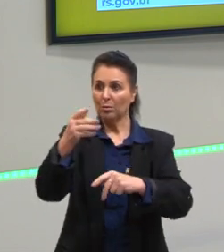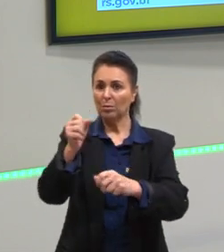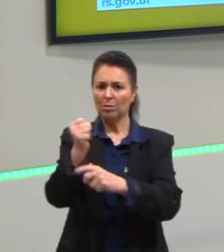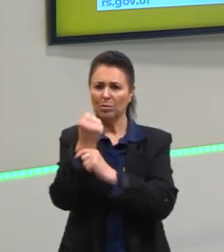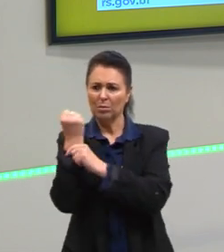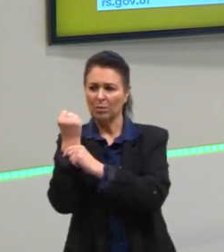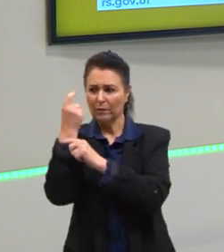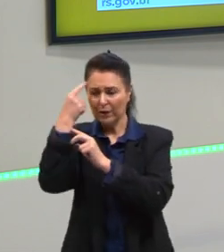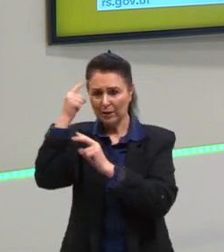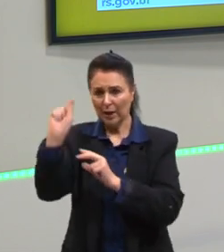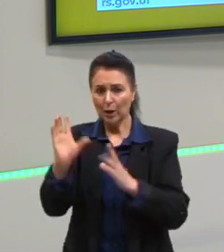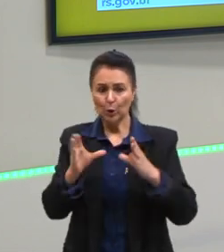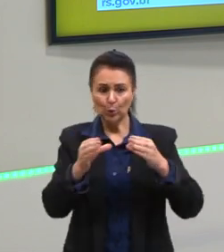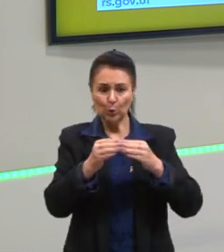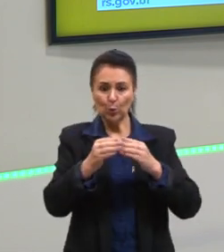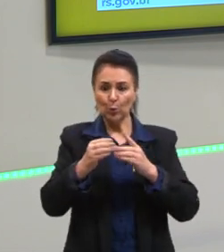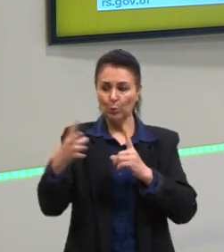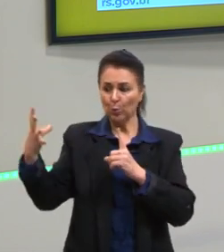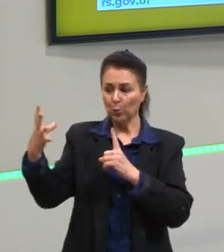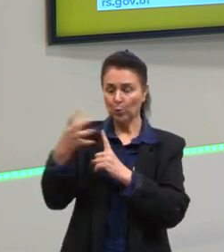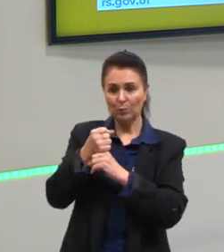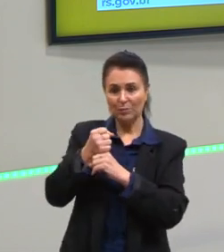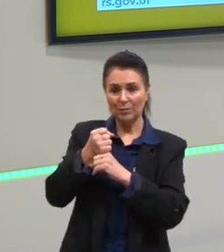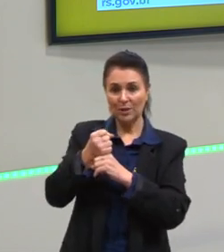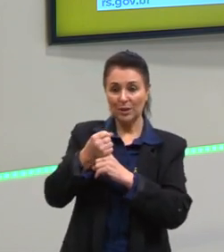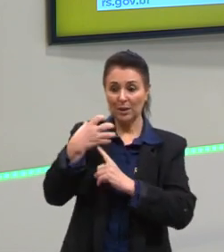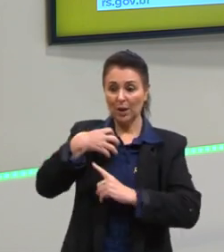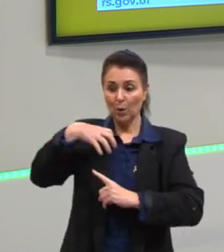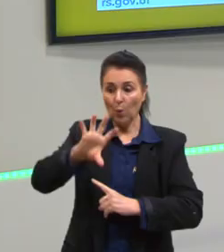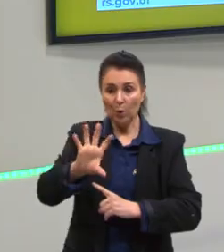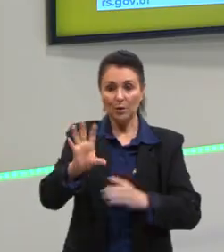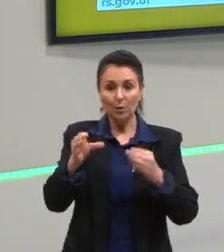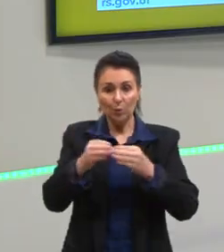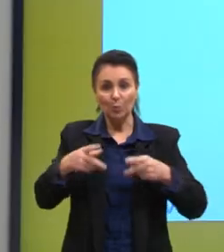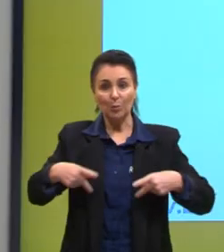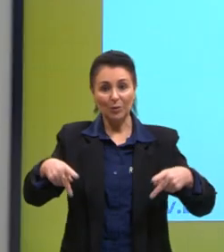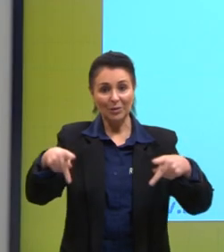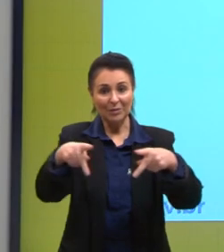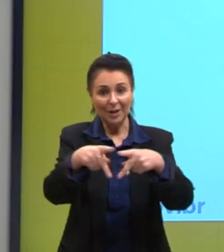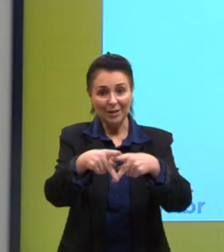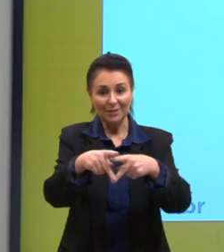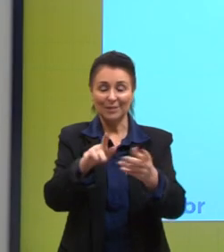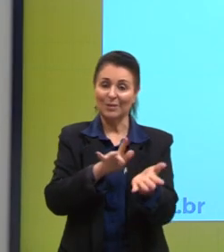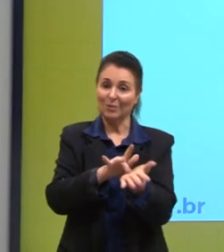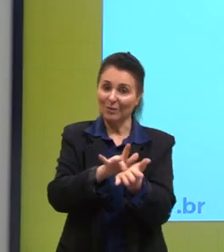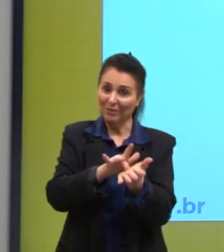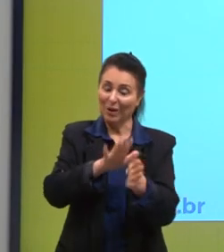da classe dominante, que é contra o proletário. Então essa seria uma falsa ideologia.